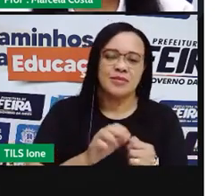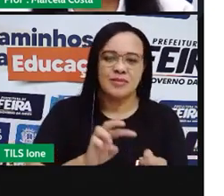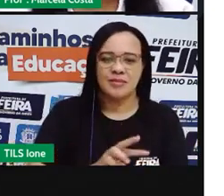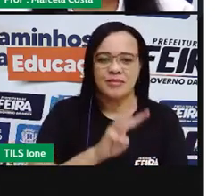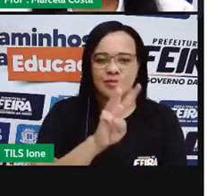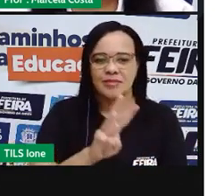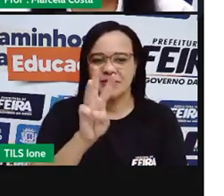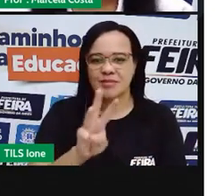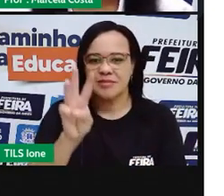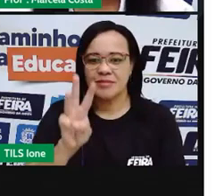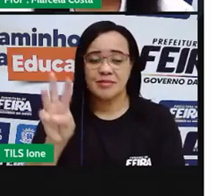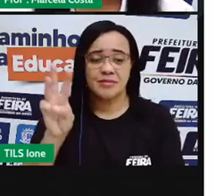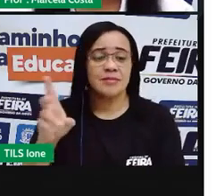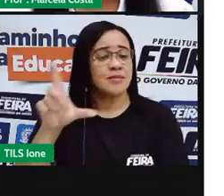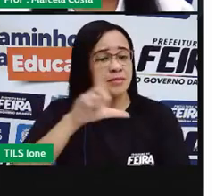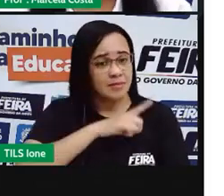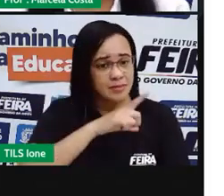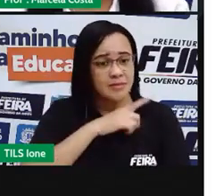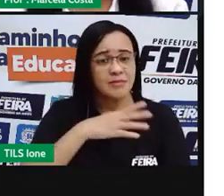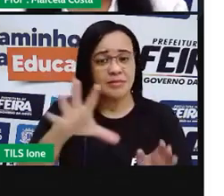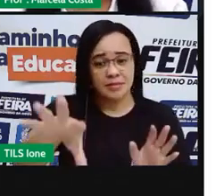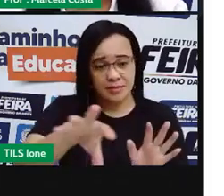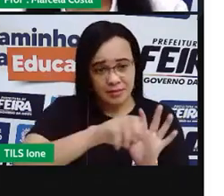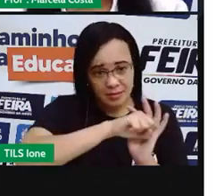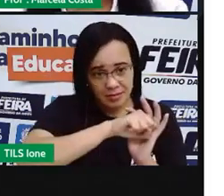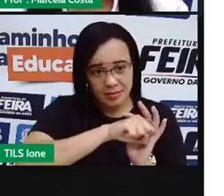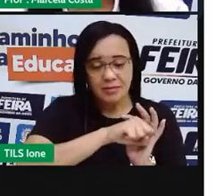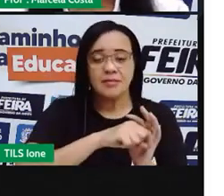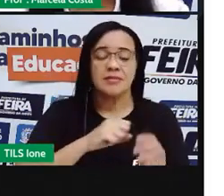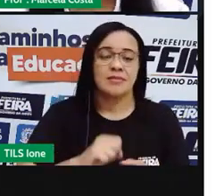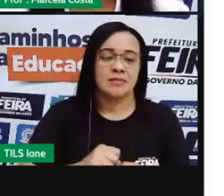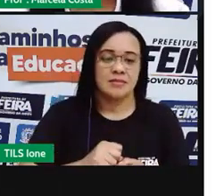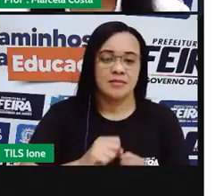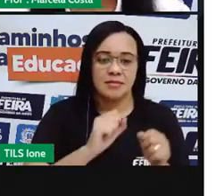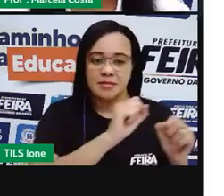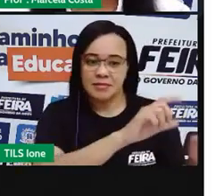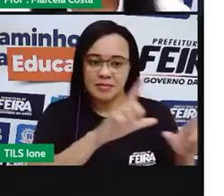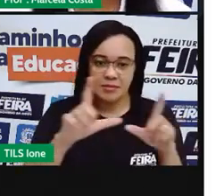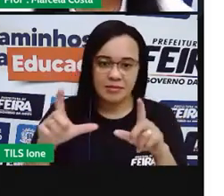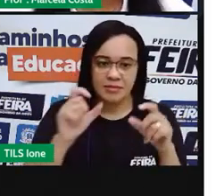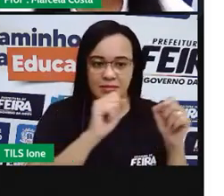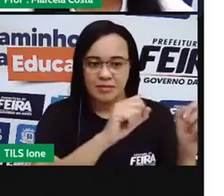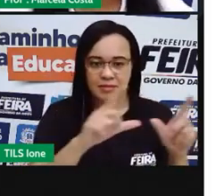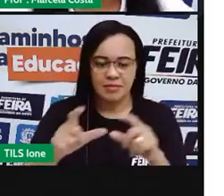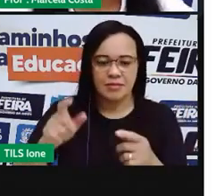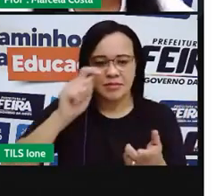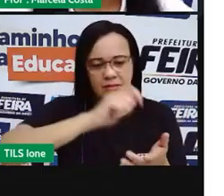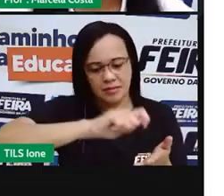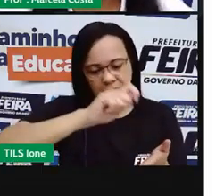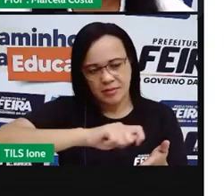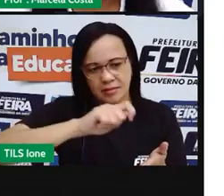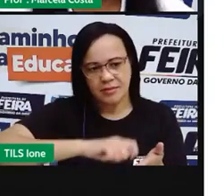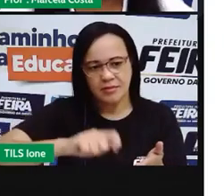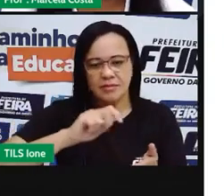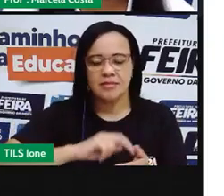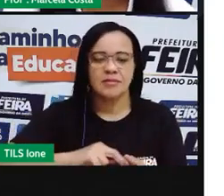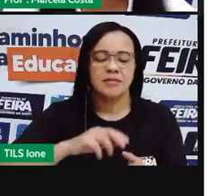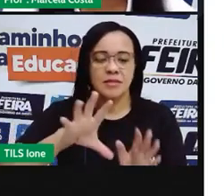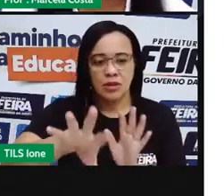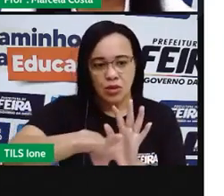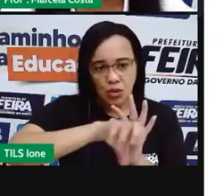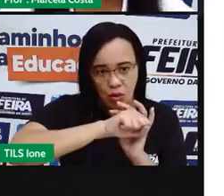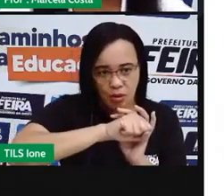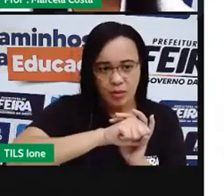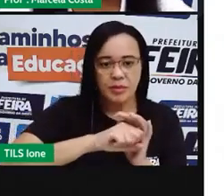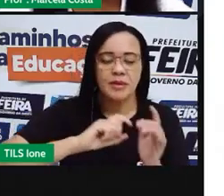ele está disponível nesse link que aparece na apresentação você pode escrever ele aí no final do ad copiar